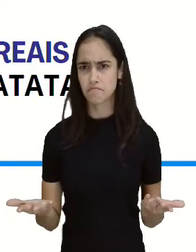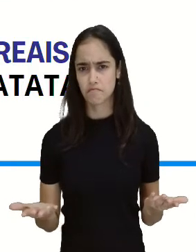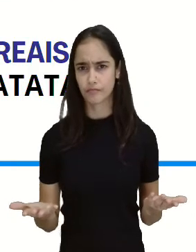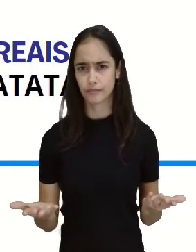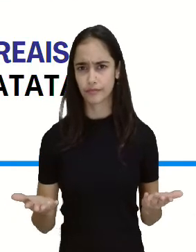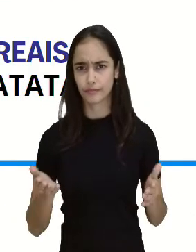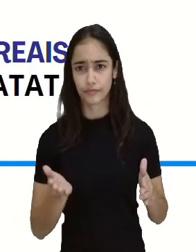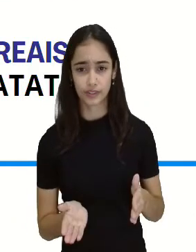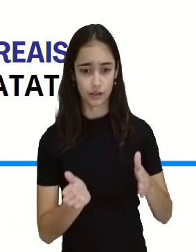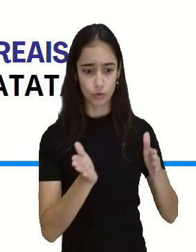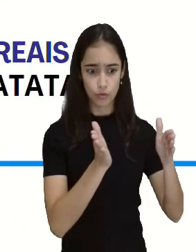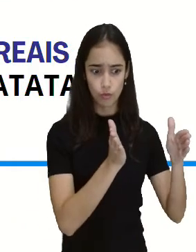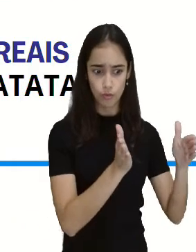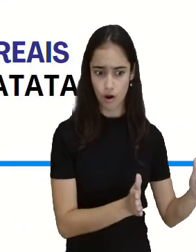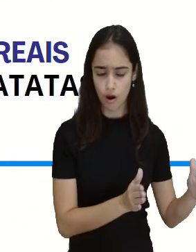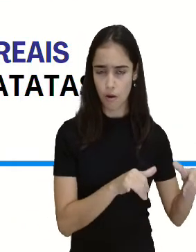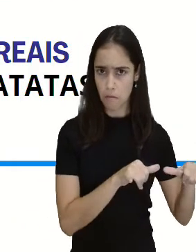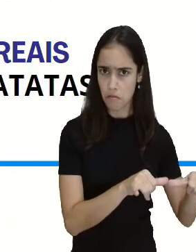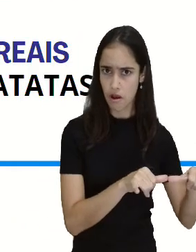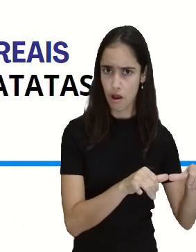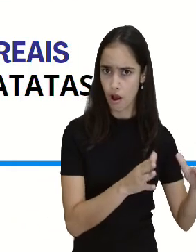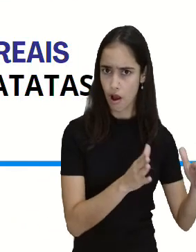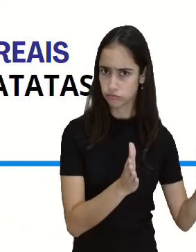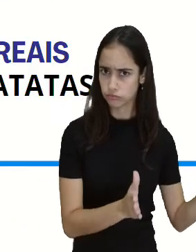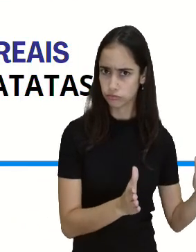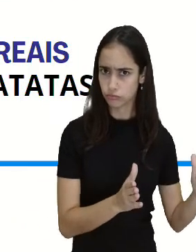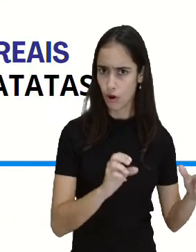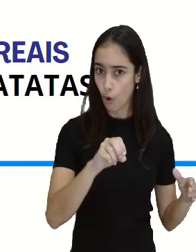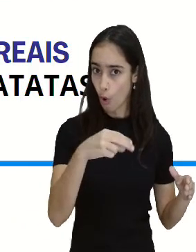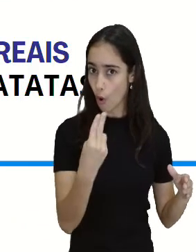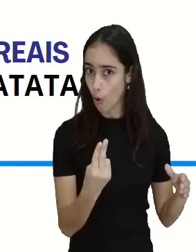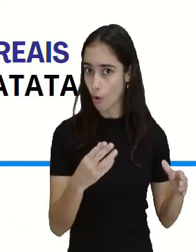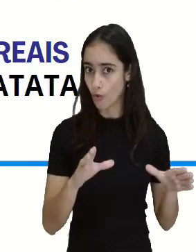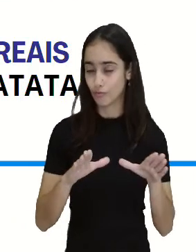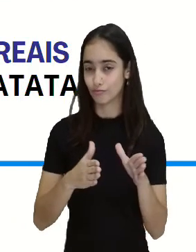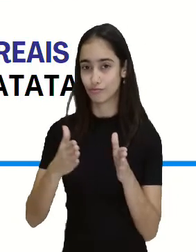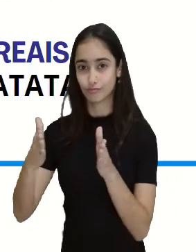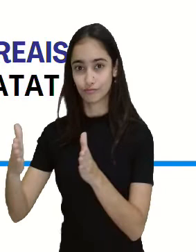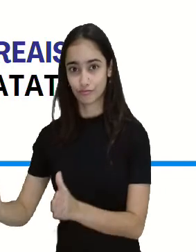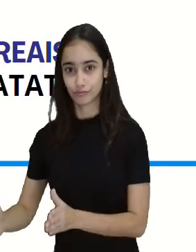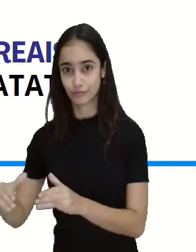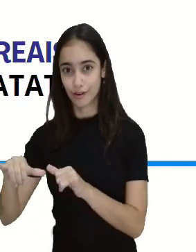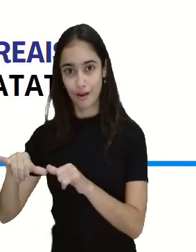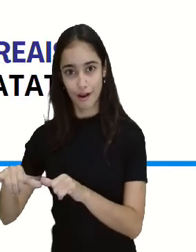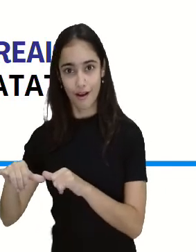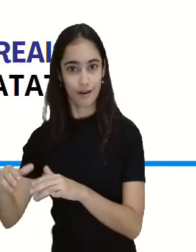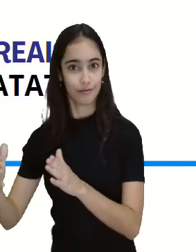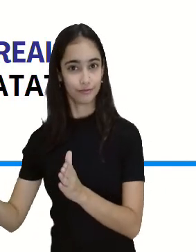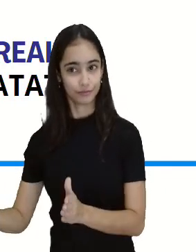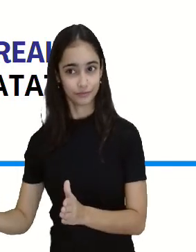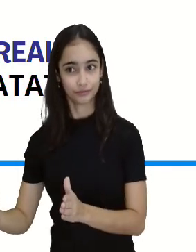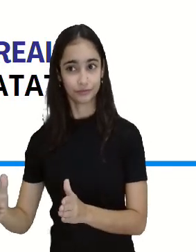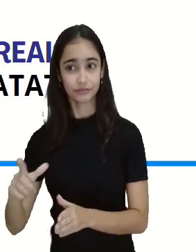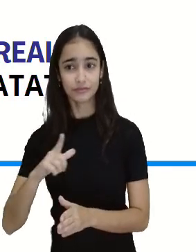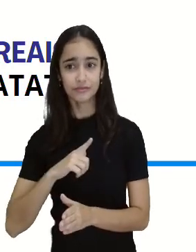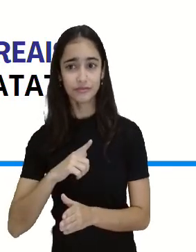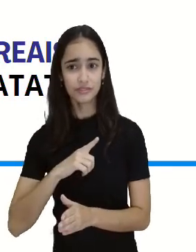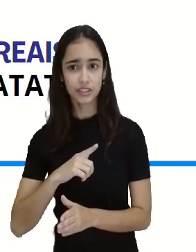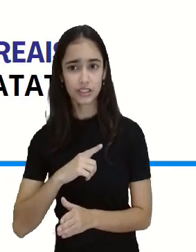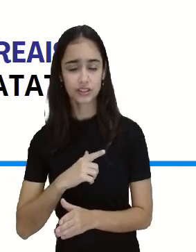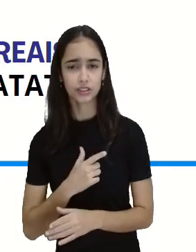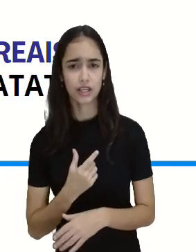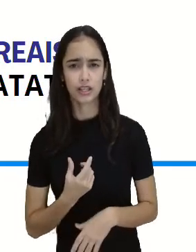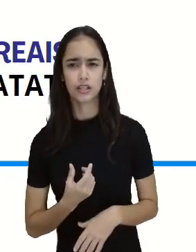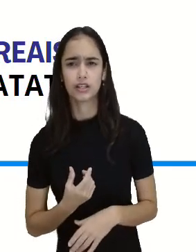menor preço? Só é comparar. Aí, tenho o tomate custando 10 reais e as batatas custando